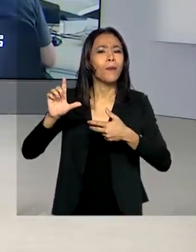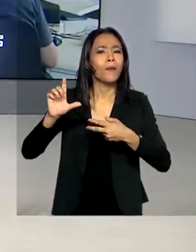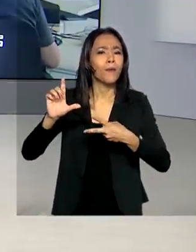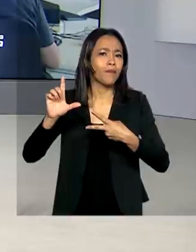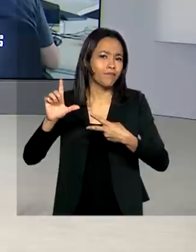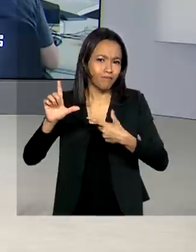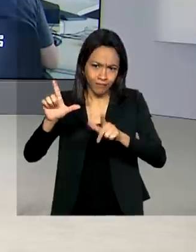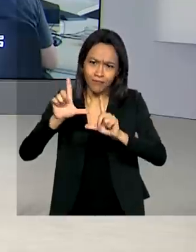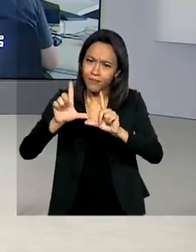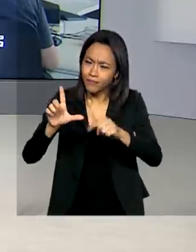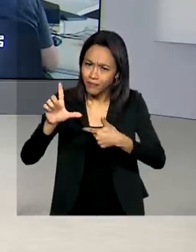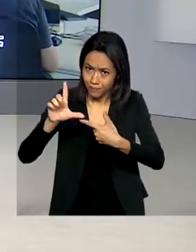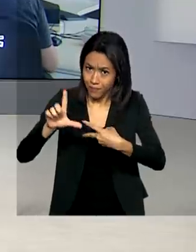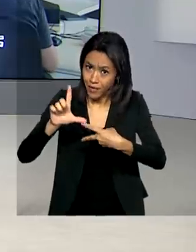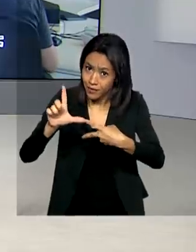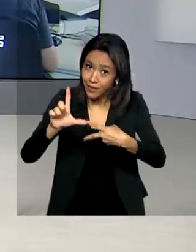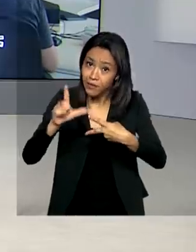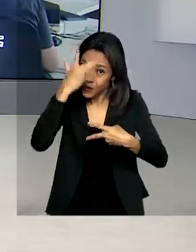Conta para a gente.